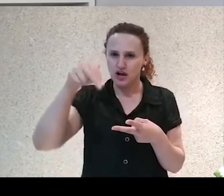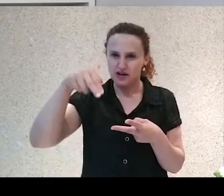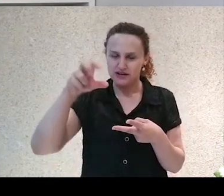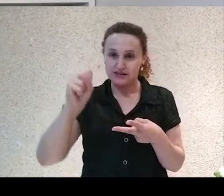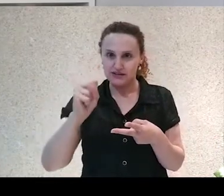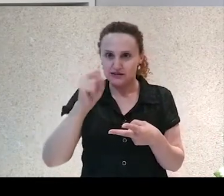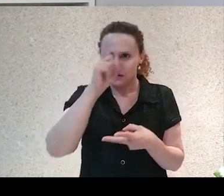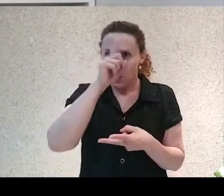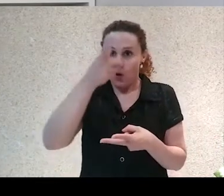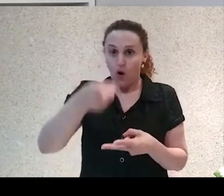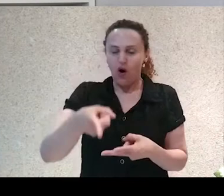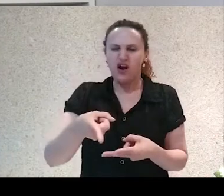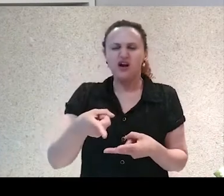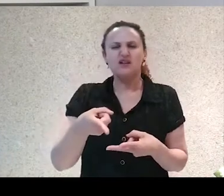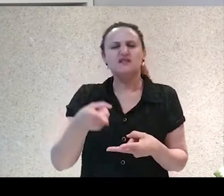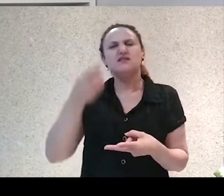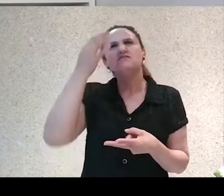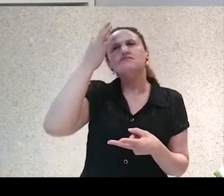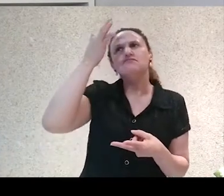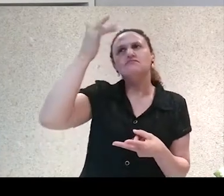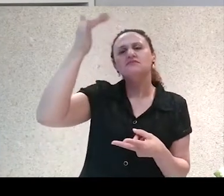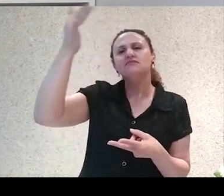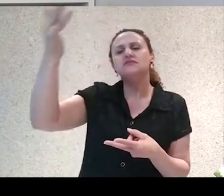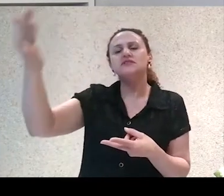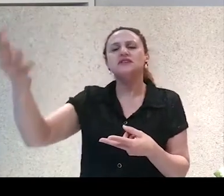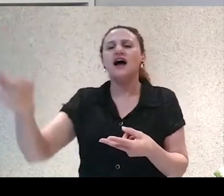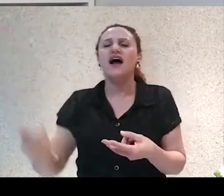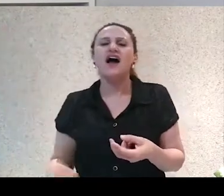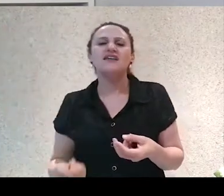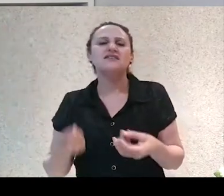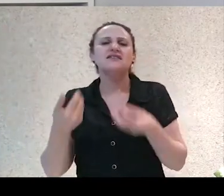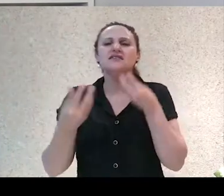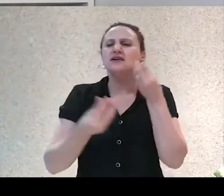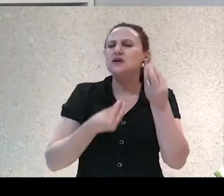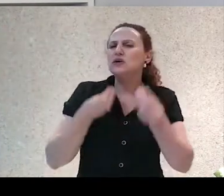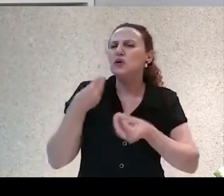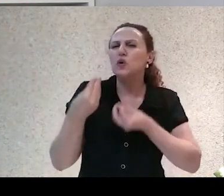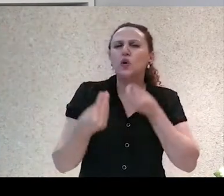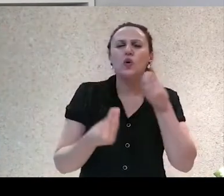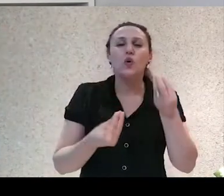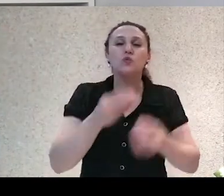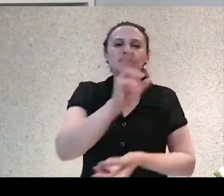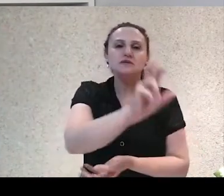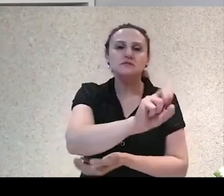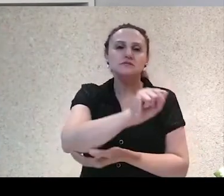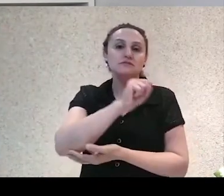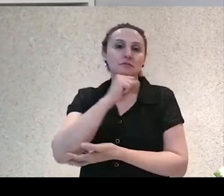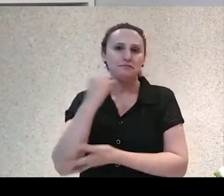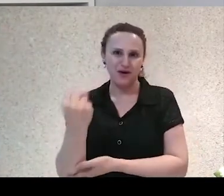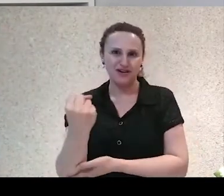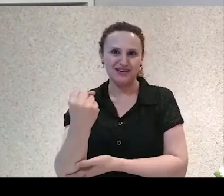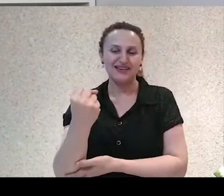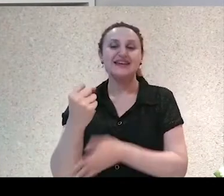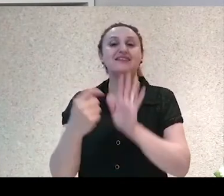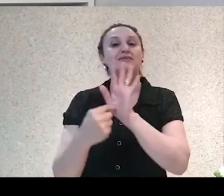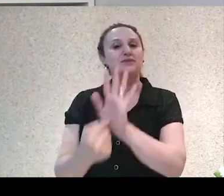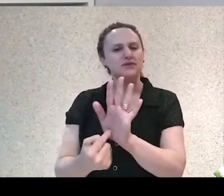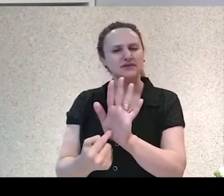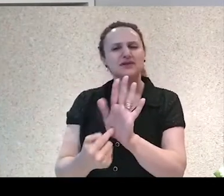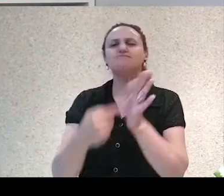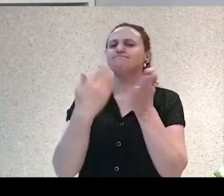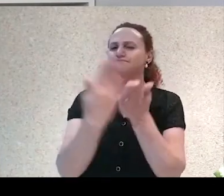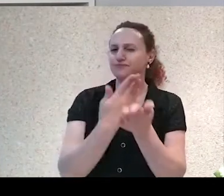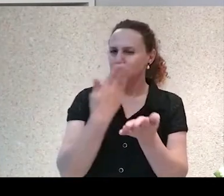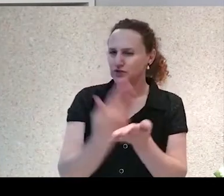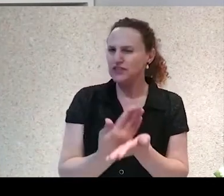mais complexas e ainda hoje o nosso mundo é regido por essas ordens imaginadas, que ele vai descrever no livro de forma bastante